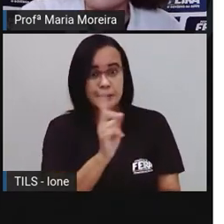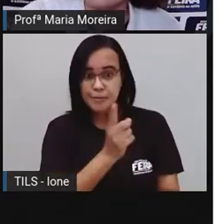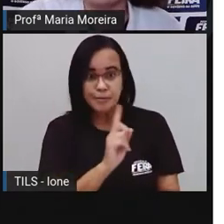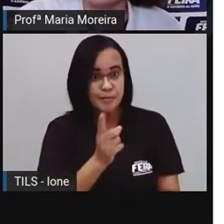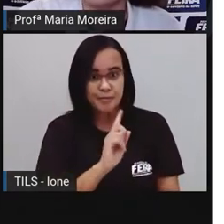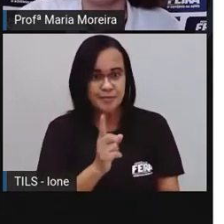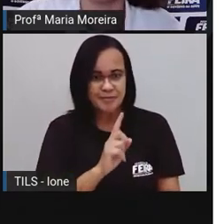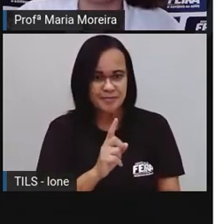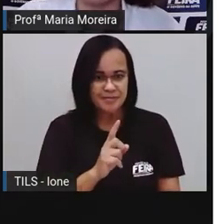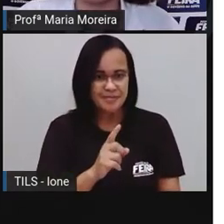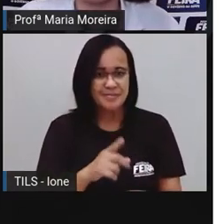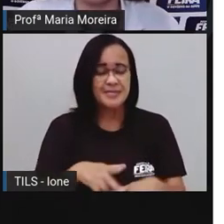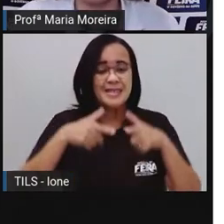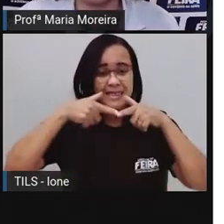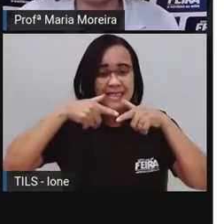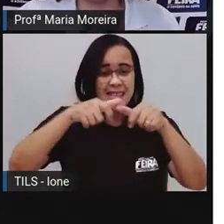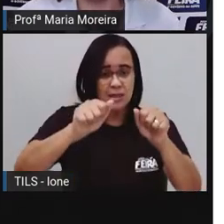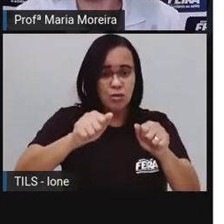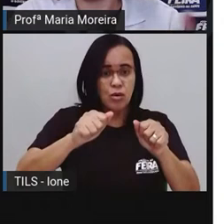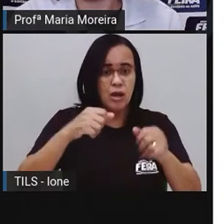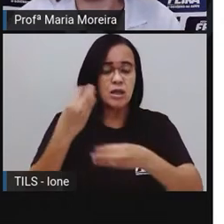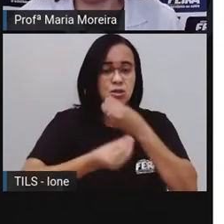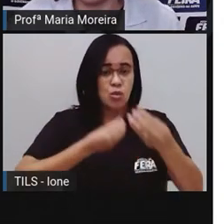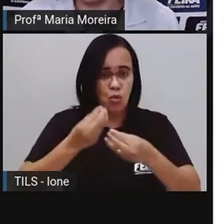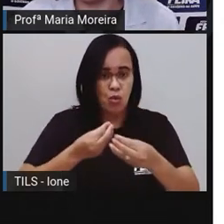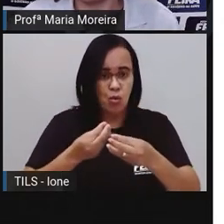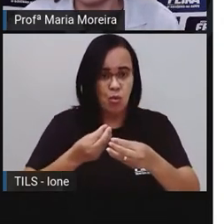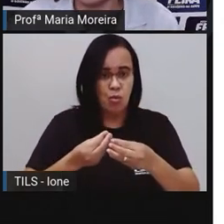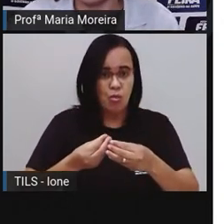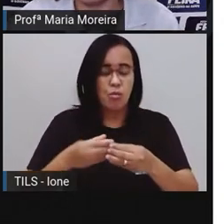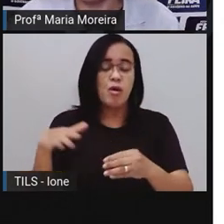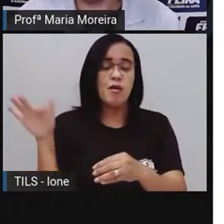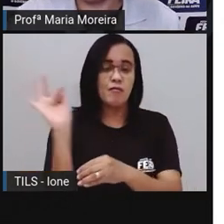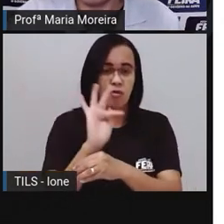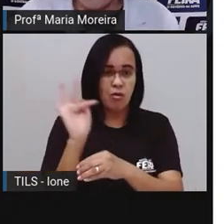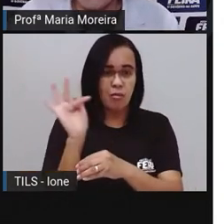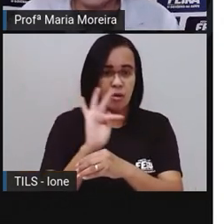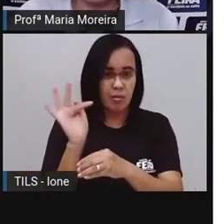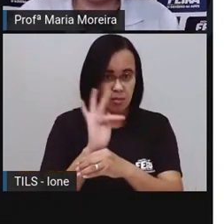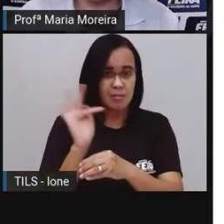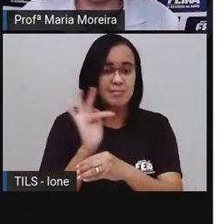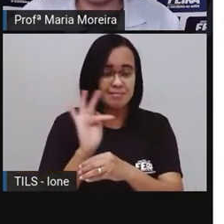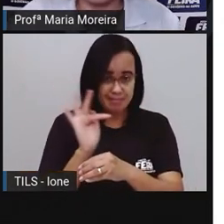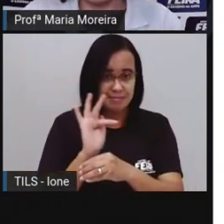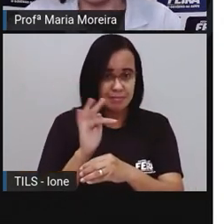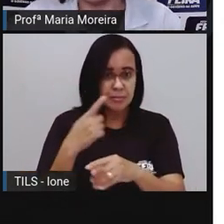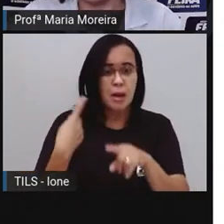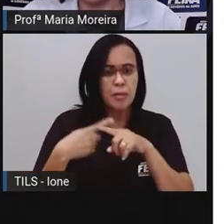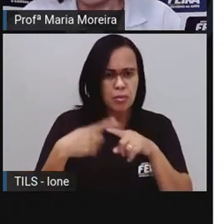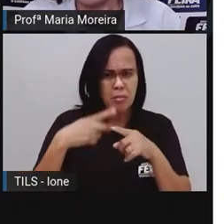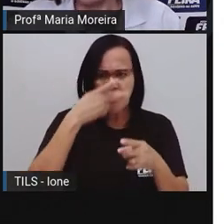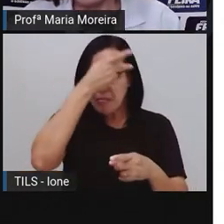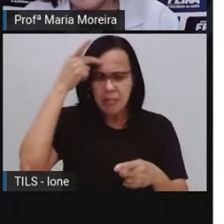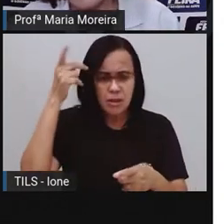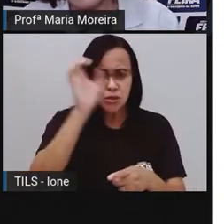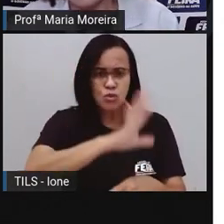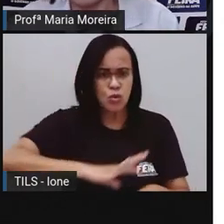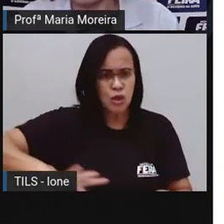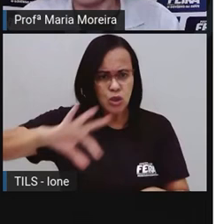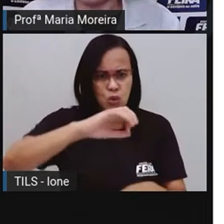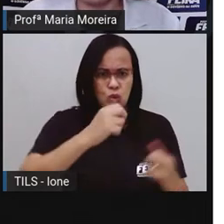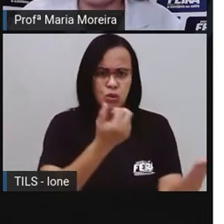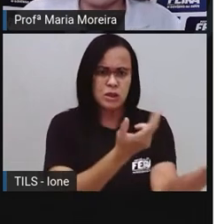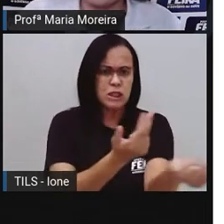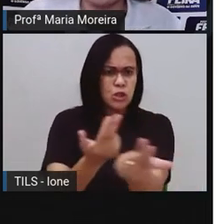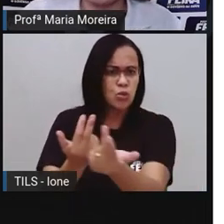porque eu estou tratando o quê? De uma forma uniforme todas as pessoas, né? Da mesma forma todas as pessoas. A mensagem, ela